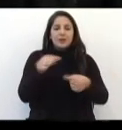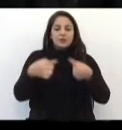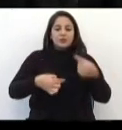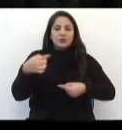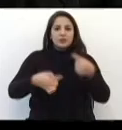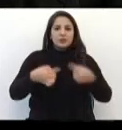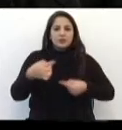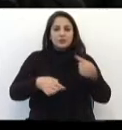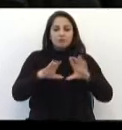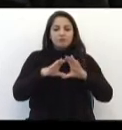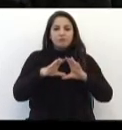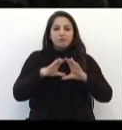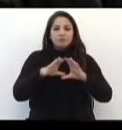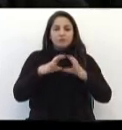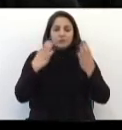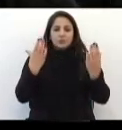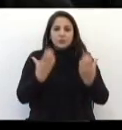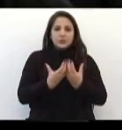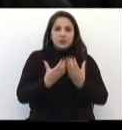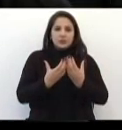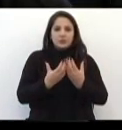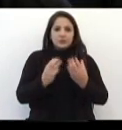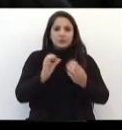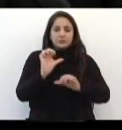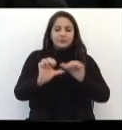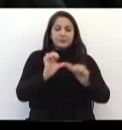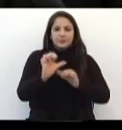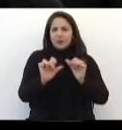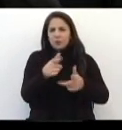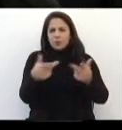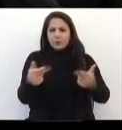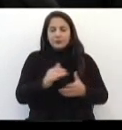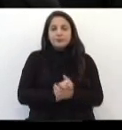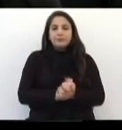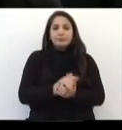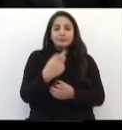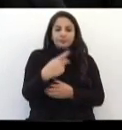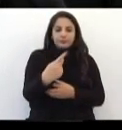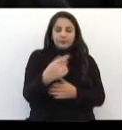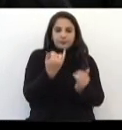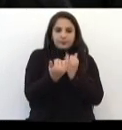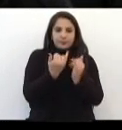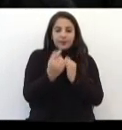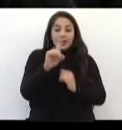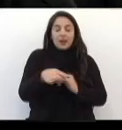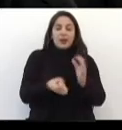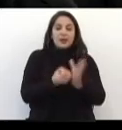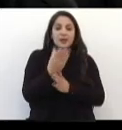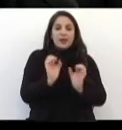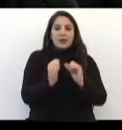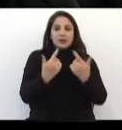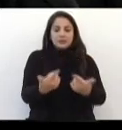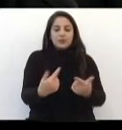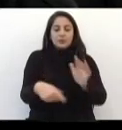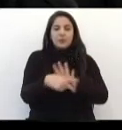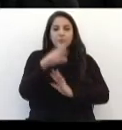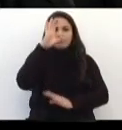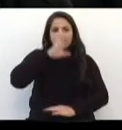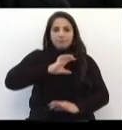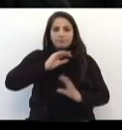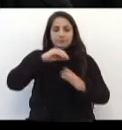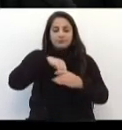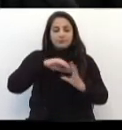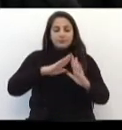comunitária Para a resolução de alguma coisa Aqui no caso É criar ações de cidadania nas escolas